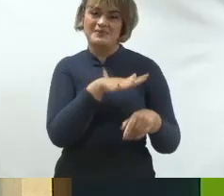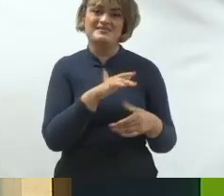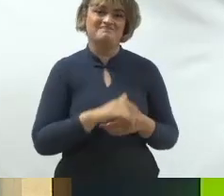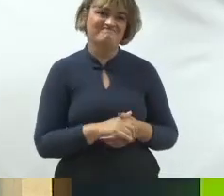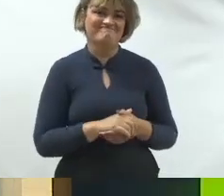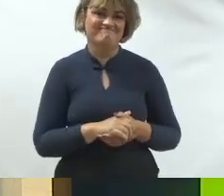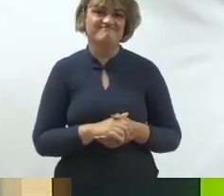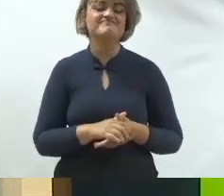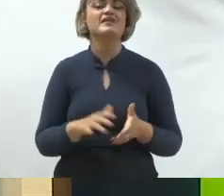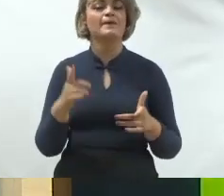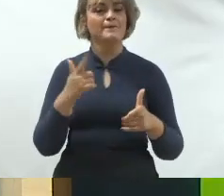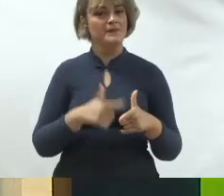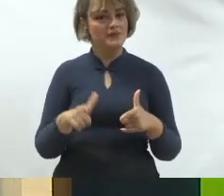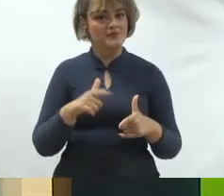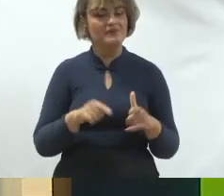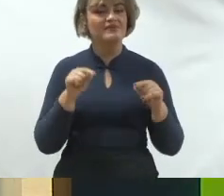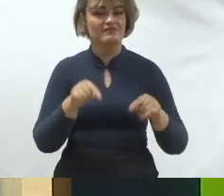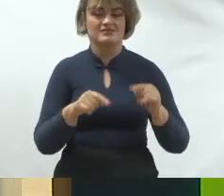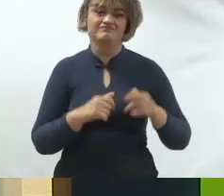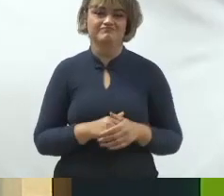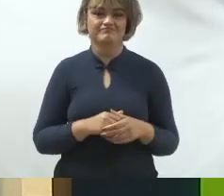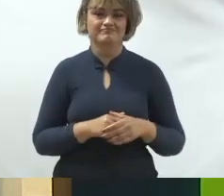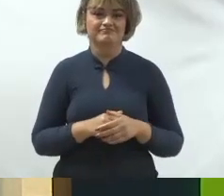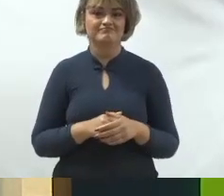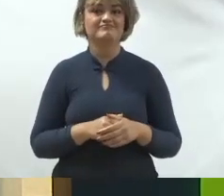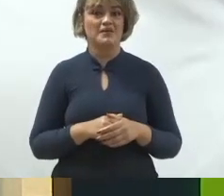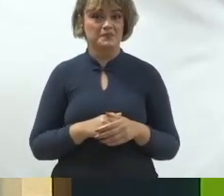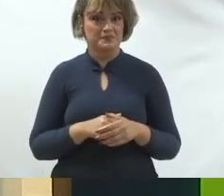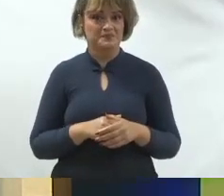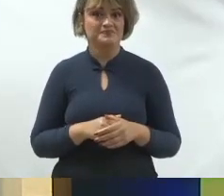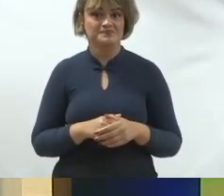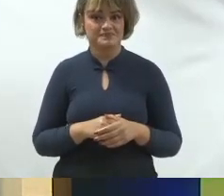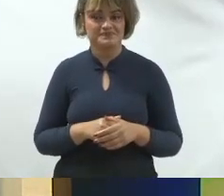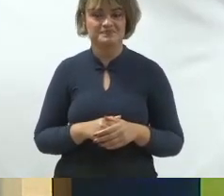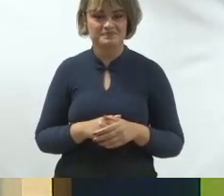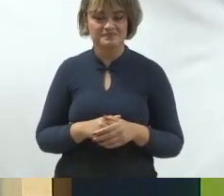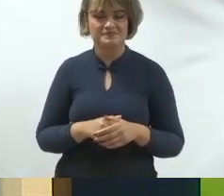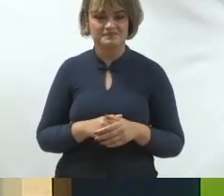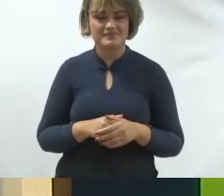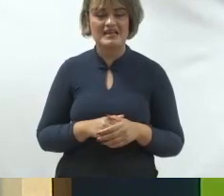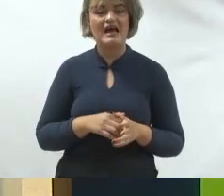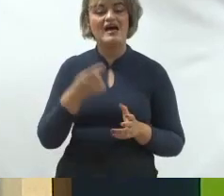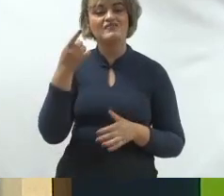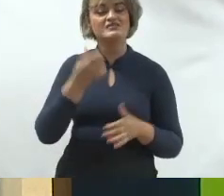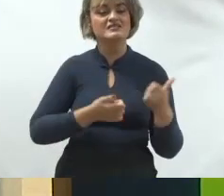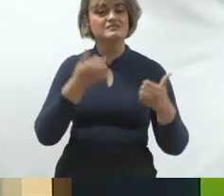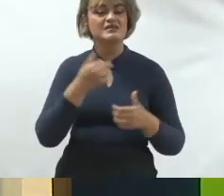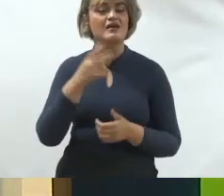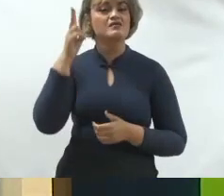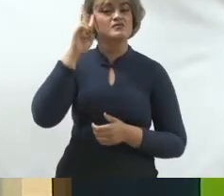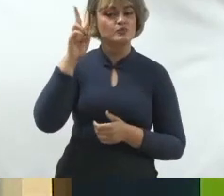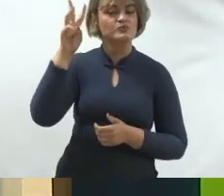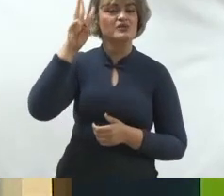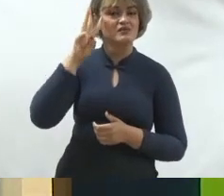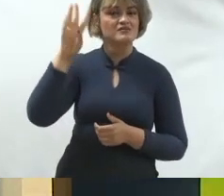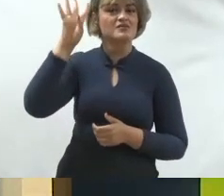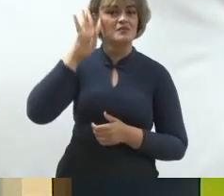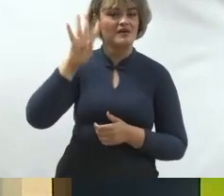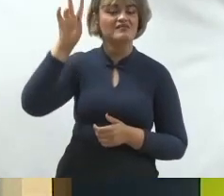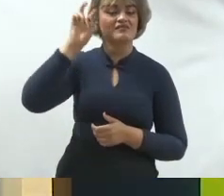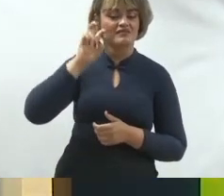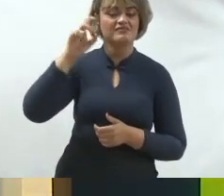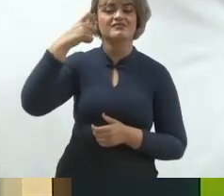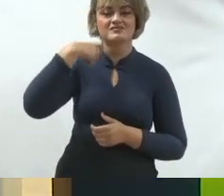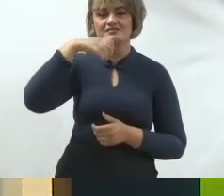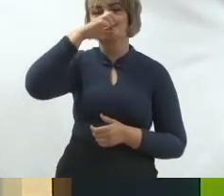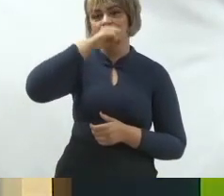específico de uma parte específica da população. E aí você precisa ter discurso na segunda, na terça, na quarta, na quinta, na sexta, no